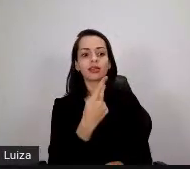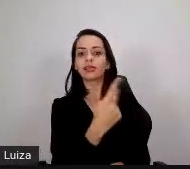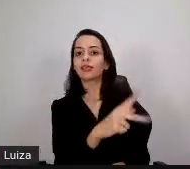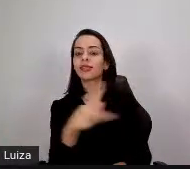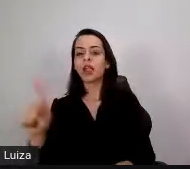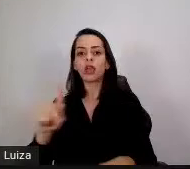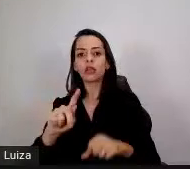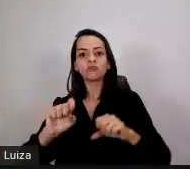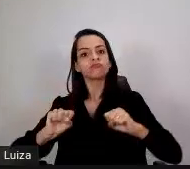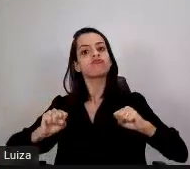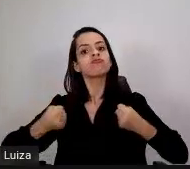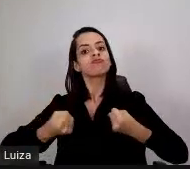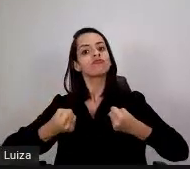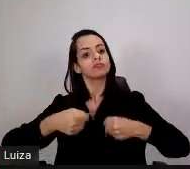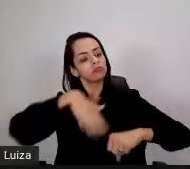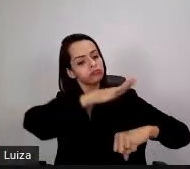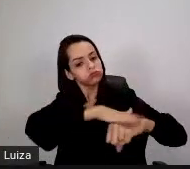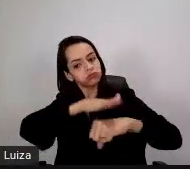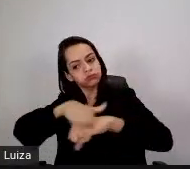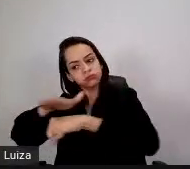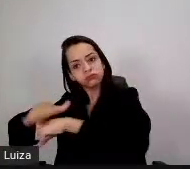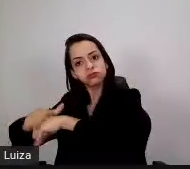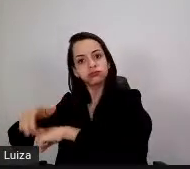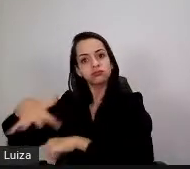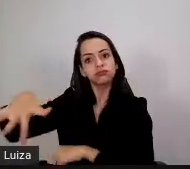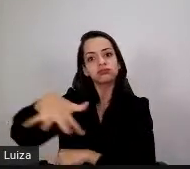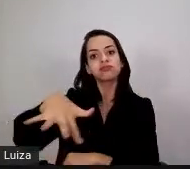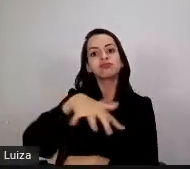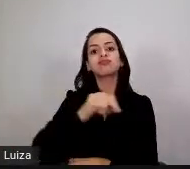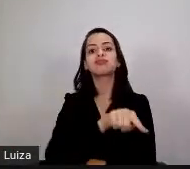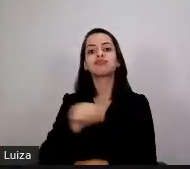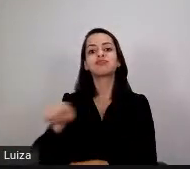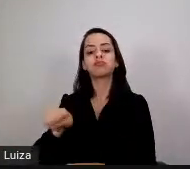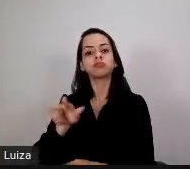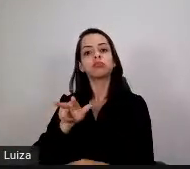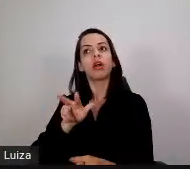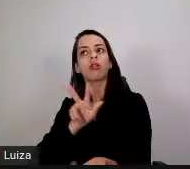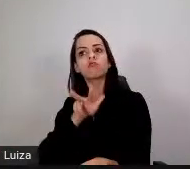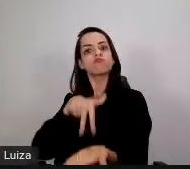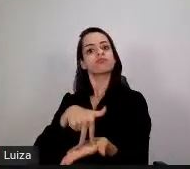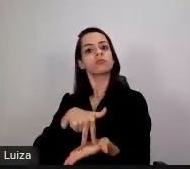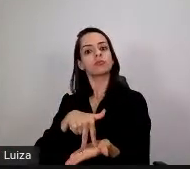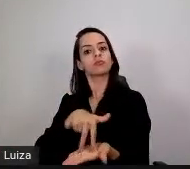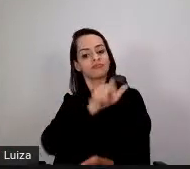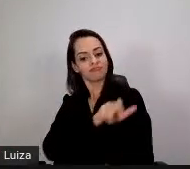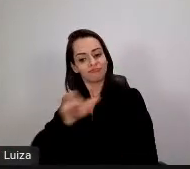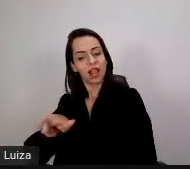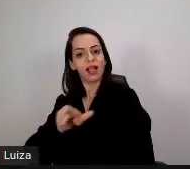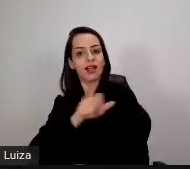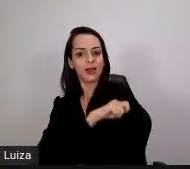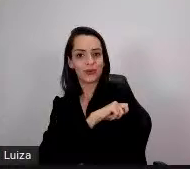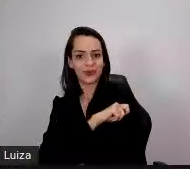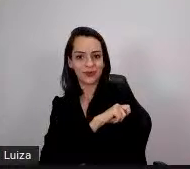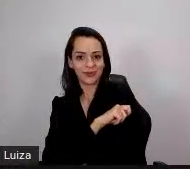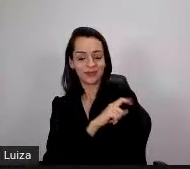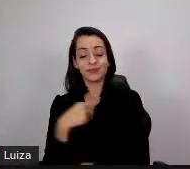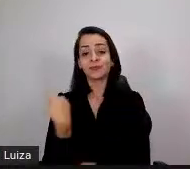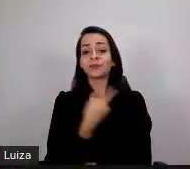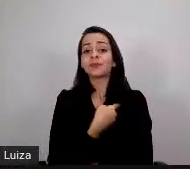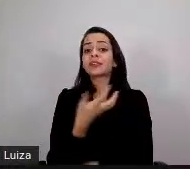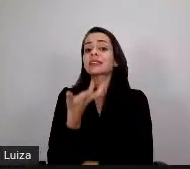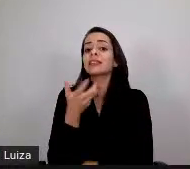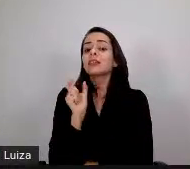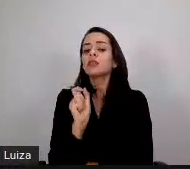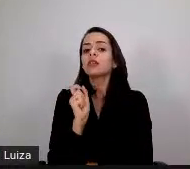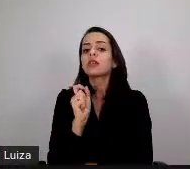o processo de ensino e aprendizagem cada vez, com cada vez mais